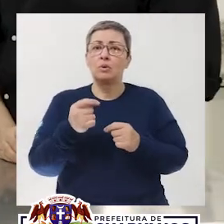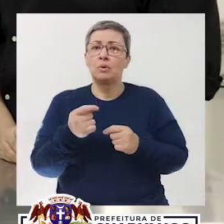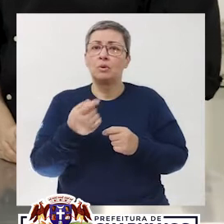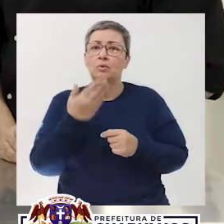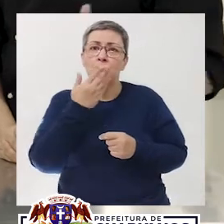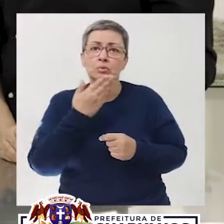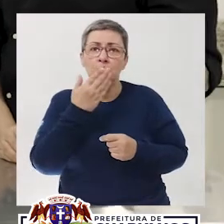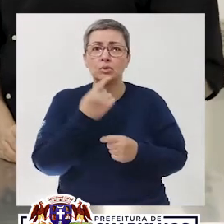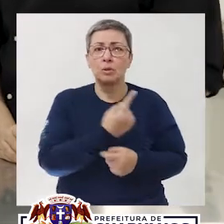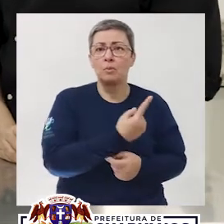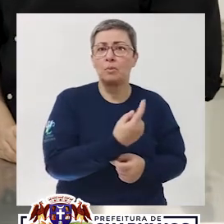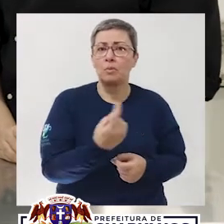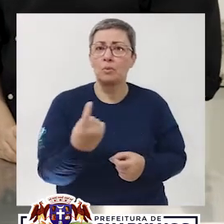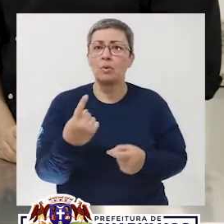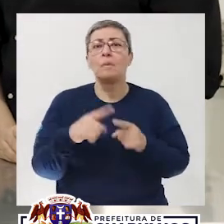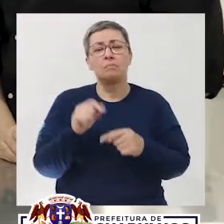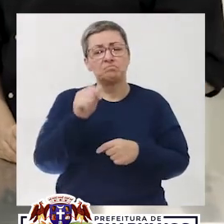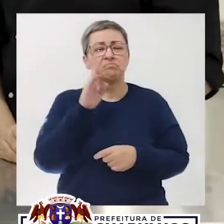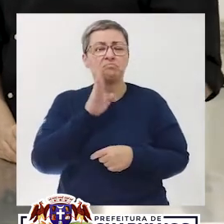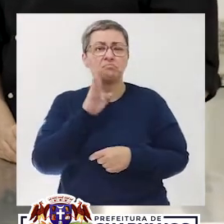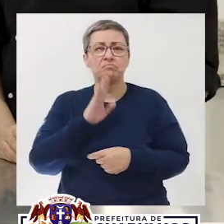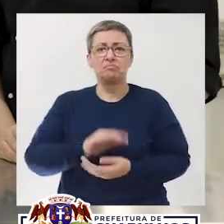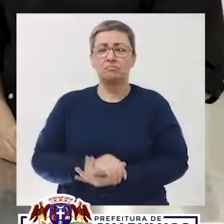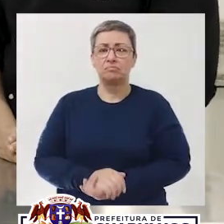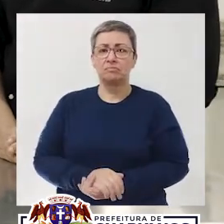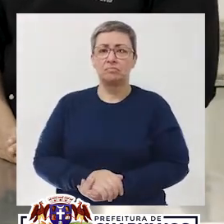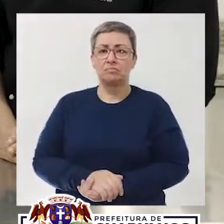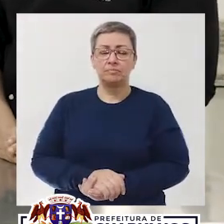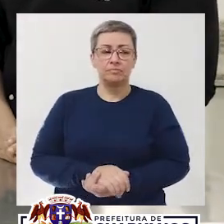como sobremesa, aquelas sobremesas unitárias, também fica legal.